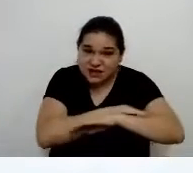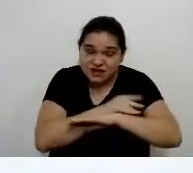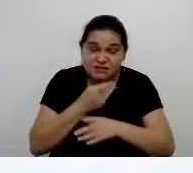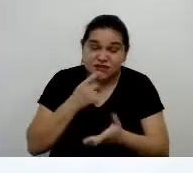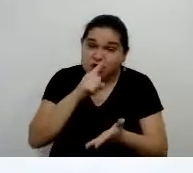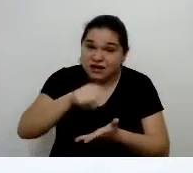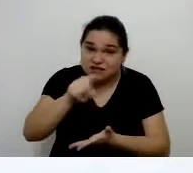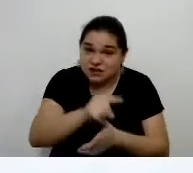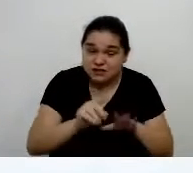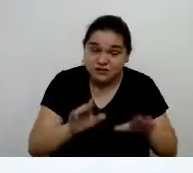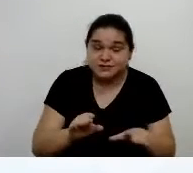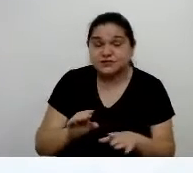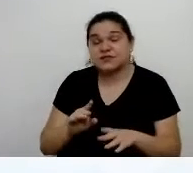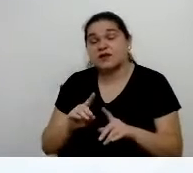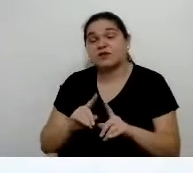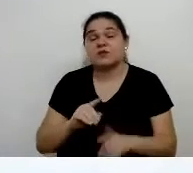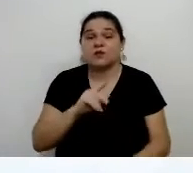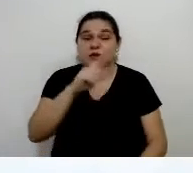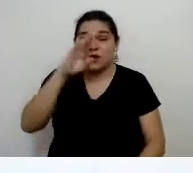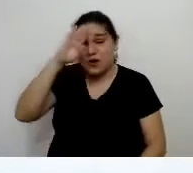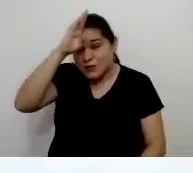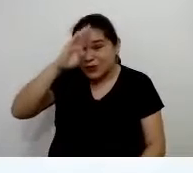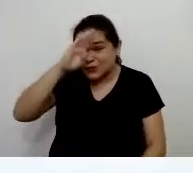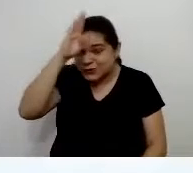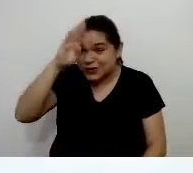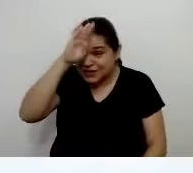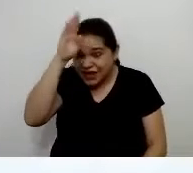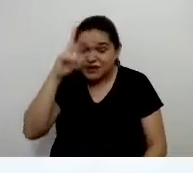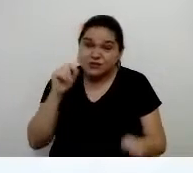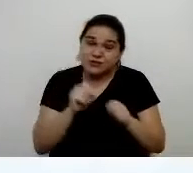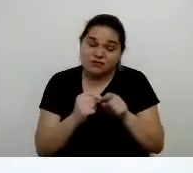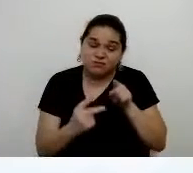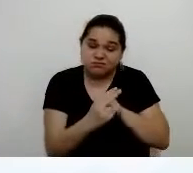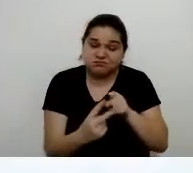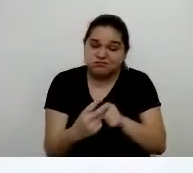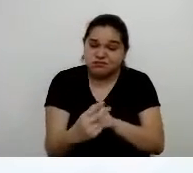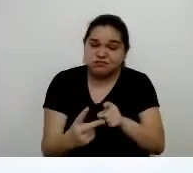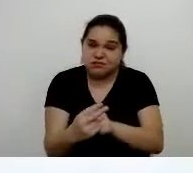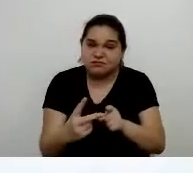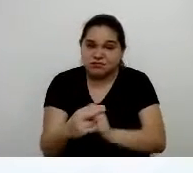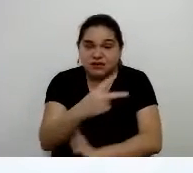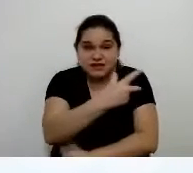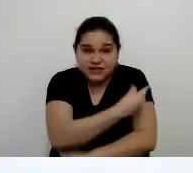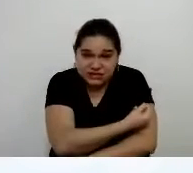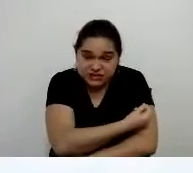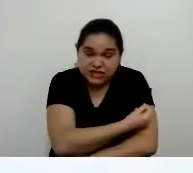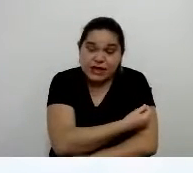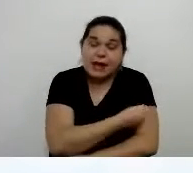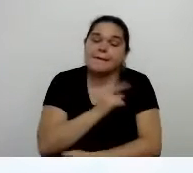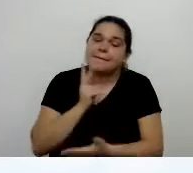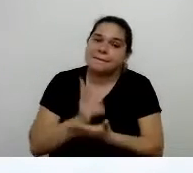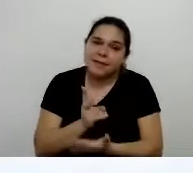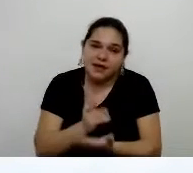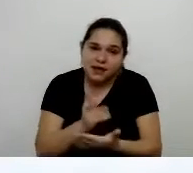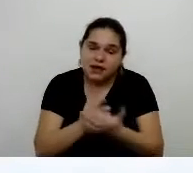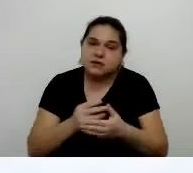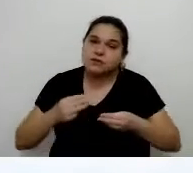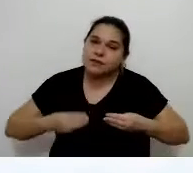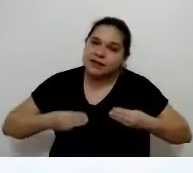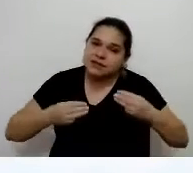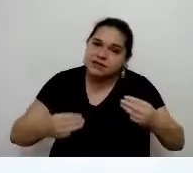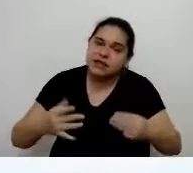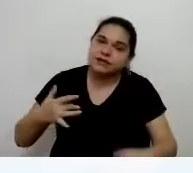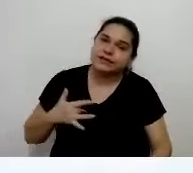federal, o presidente da República em especial, boicotar a todo momento a questão da vacina, mesmo assim, o Ministério da